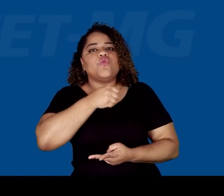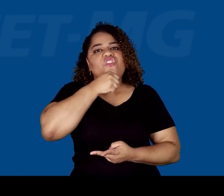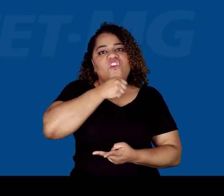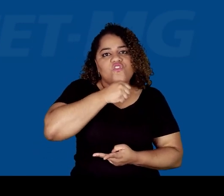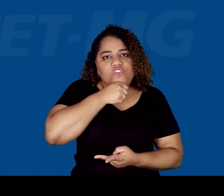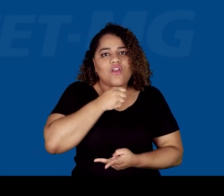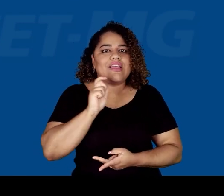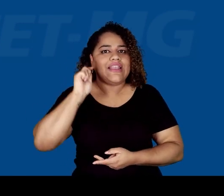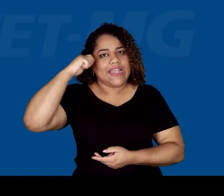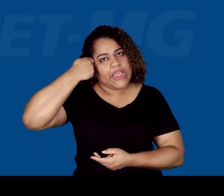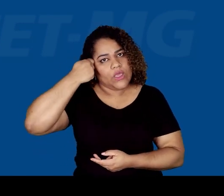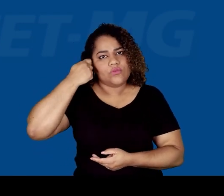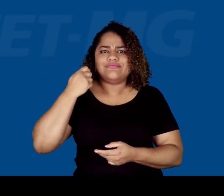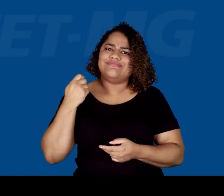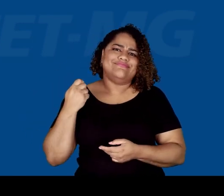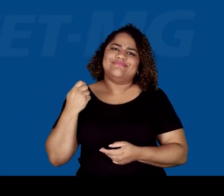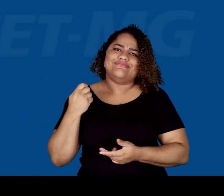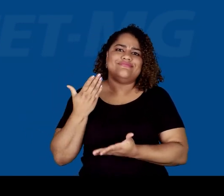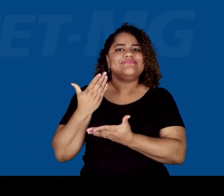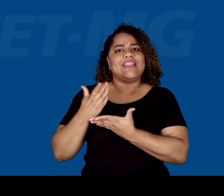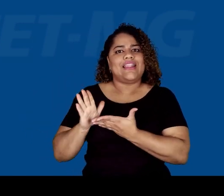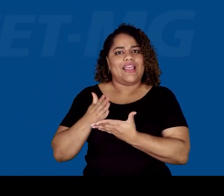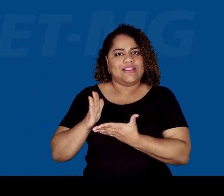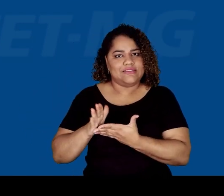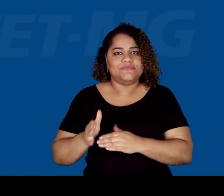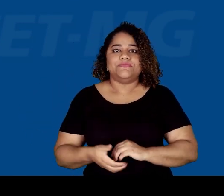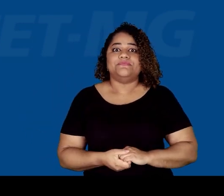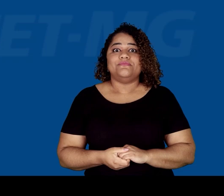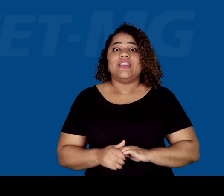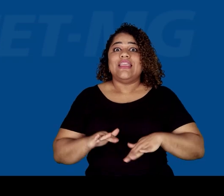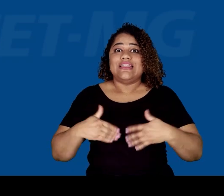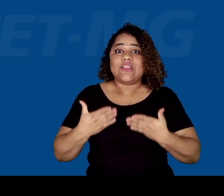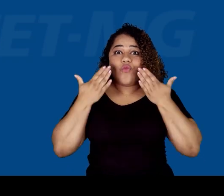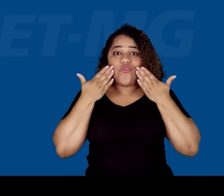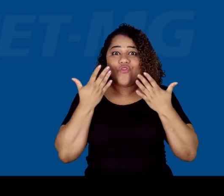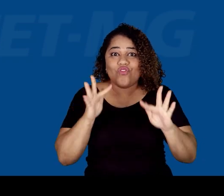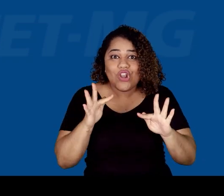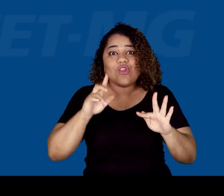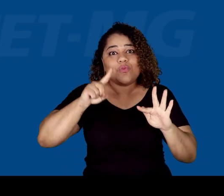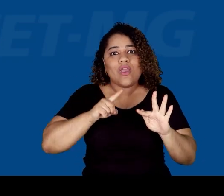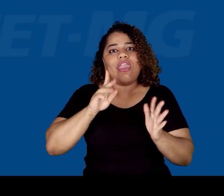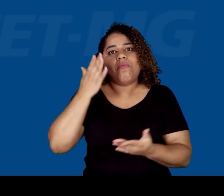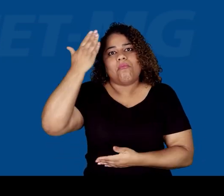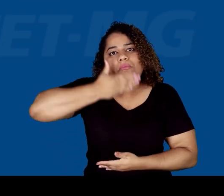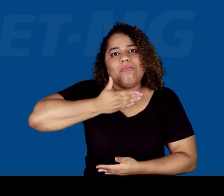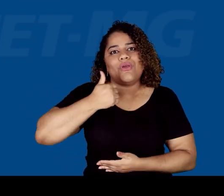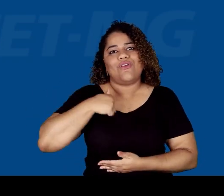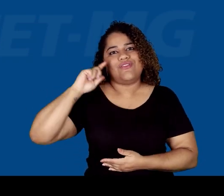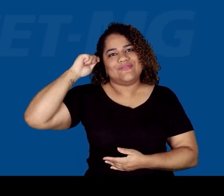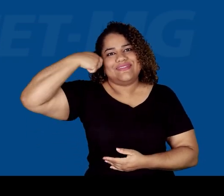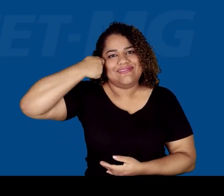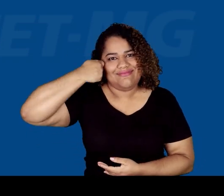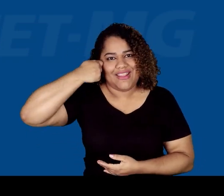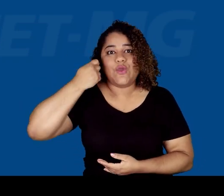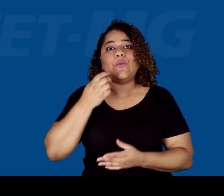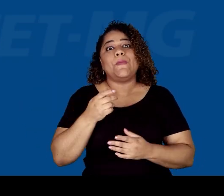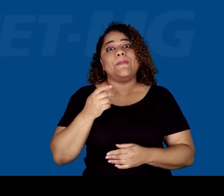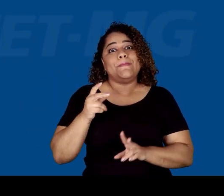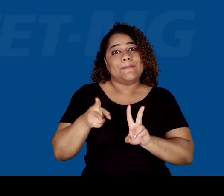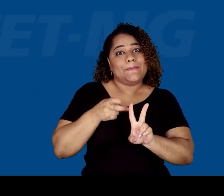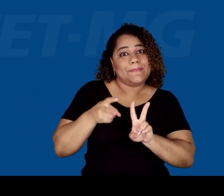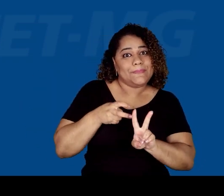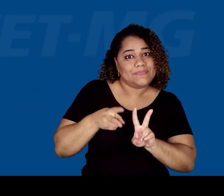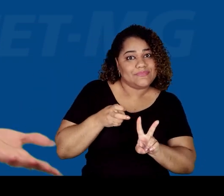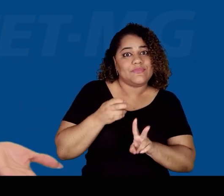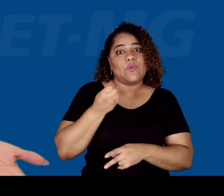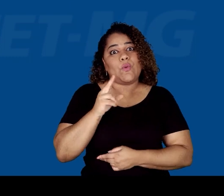negra porque a avó é negra ou o avô é negro. Então, será o fenótipo da pessoa que dará legitimidade à autodeclaração